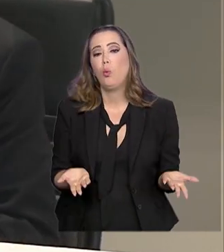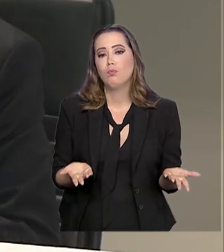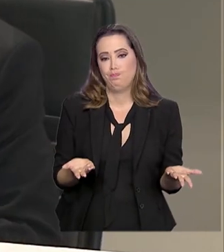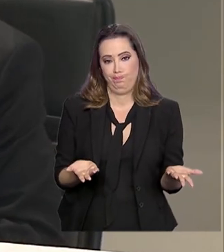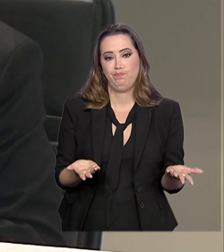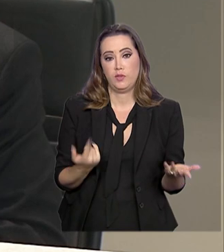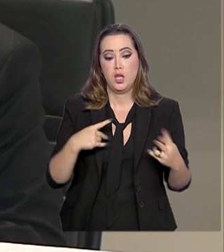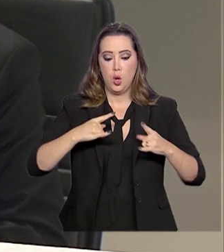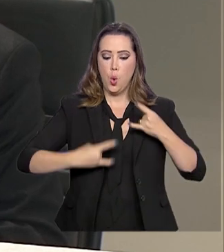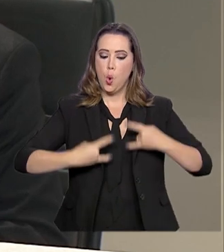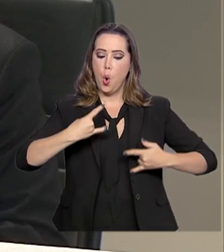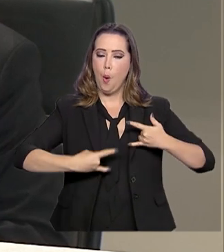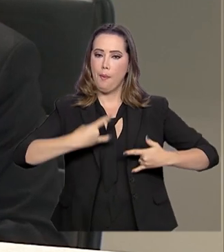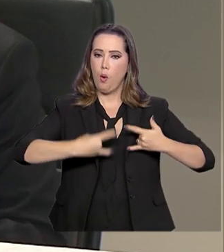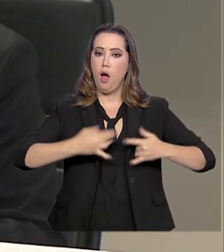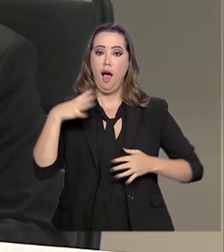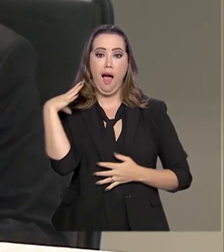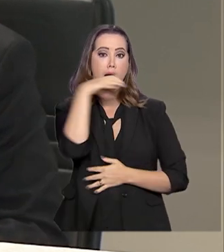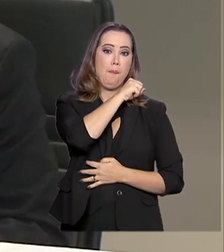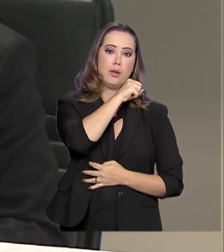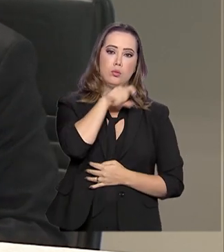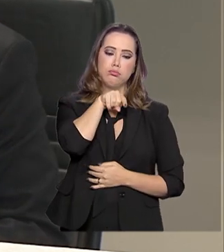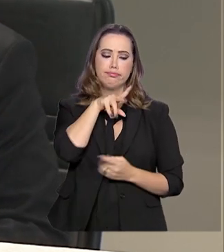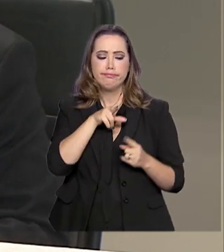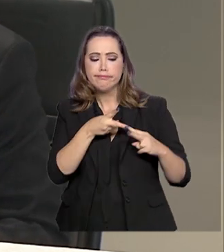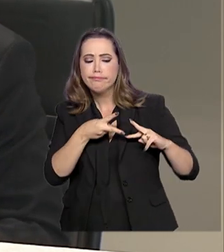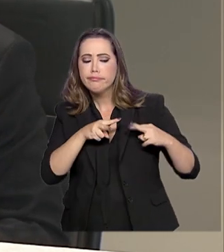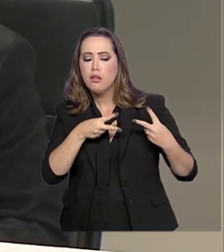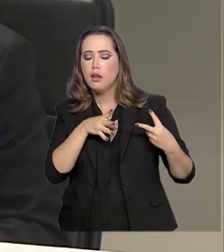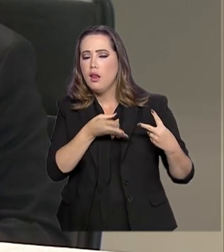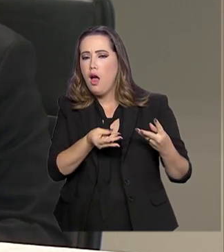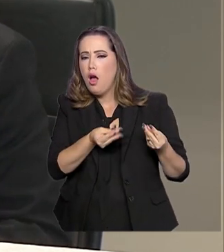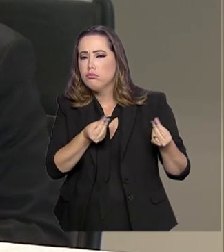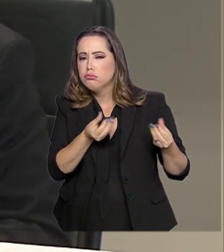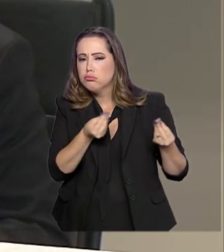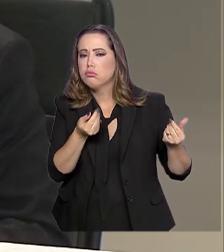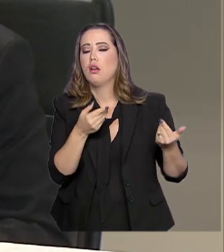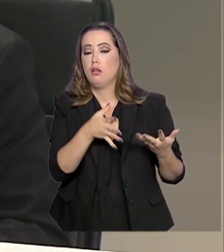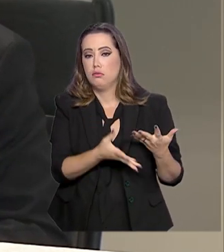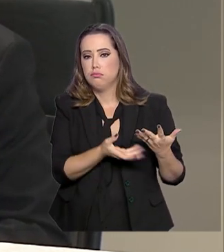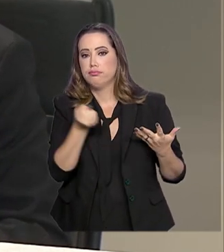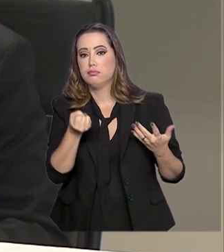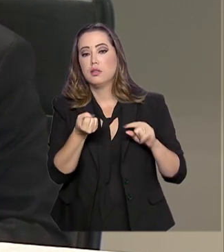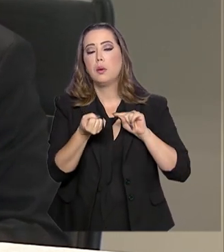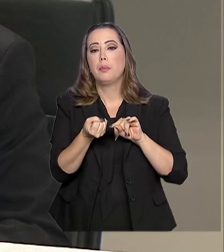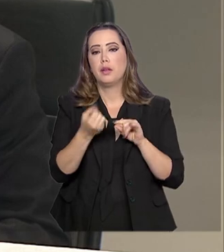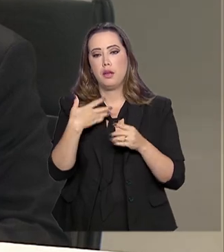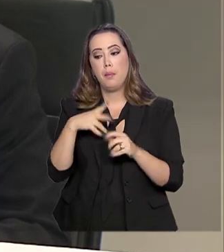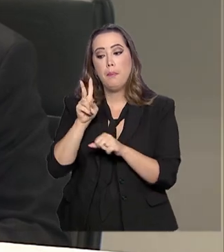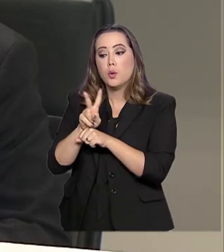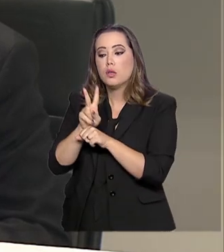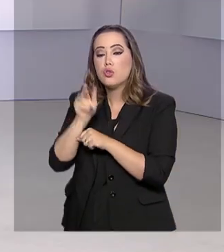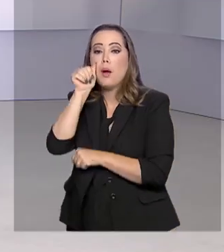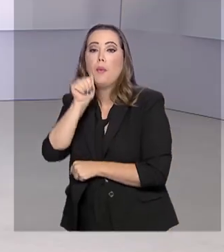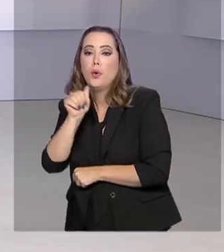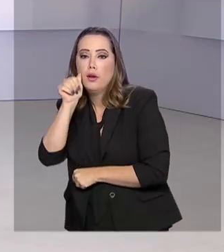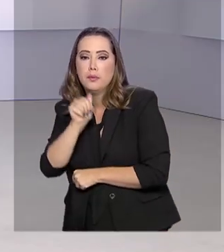atender a essa demanda da análise desses vestígios. Tudo isso com a ideia de fortalecer a proteção à mulher.